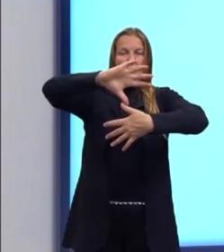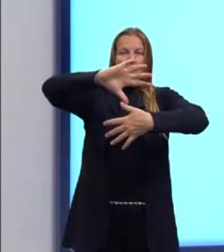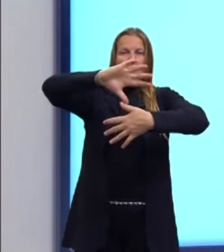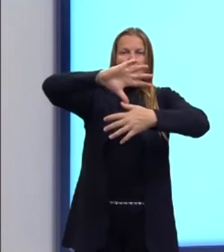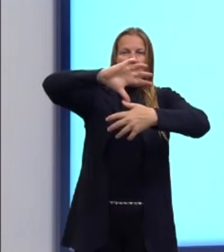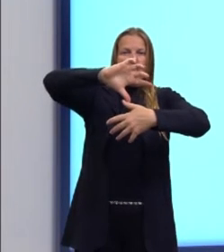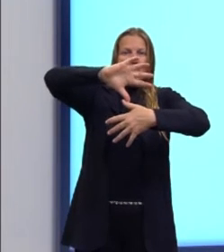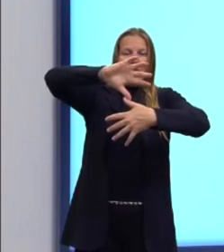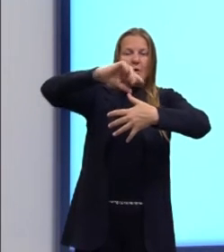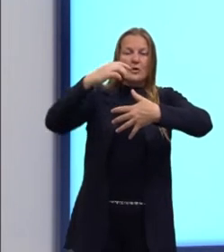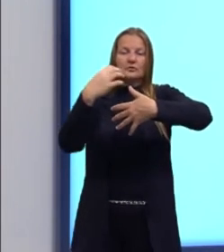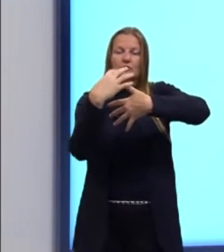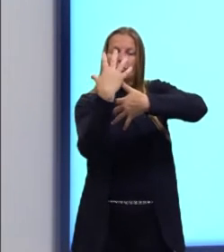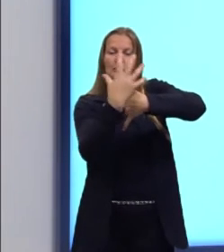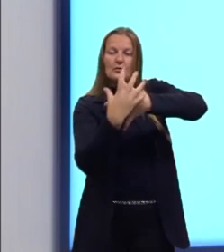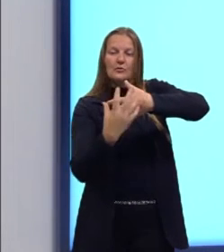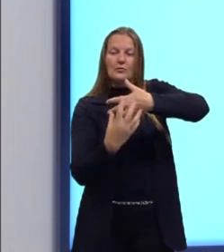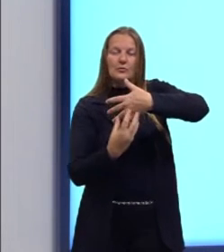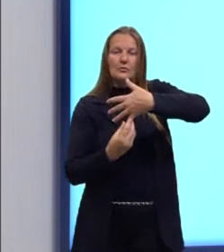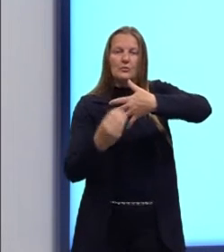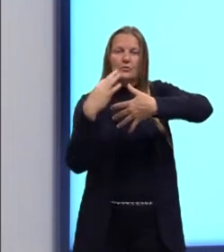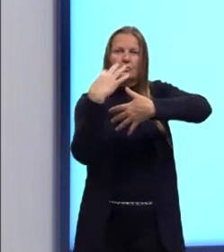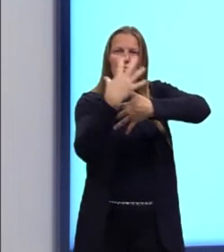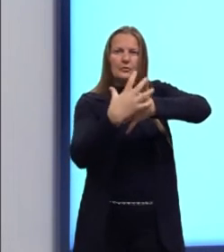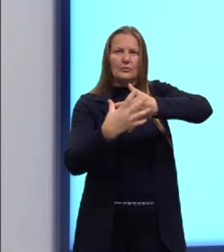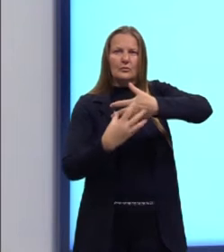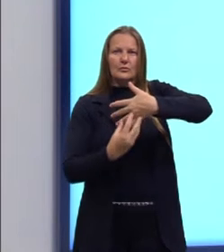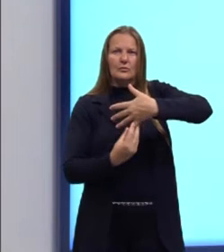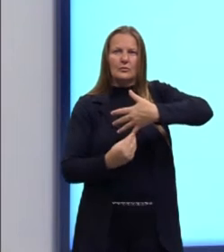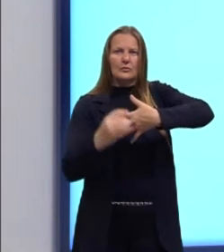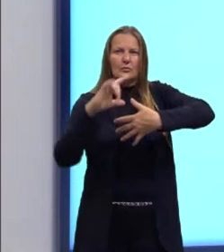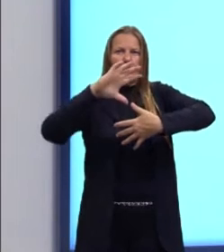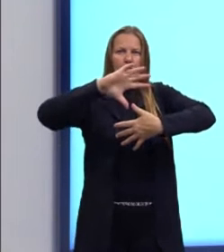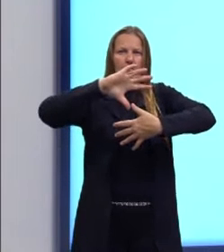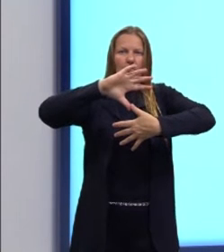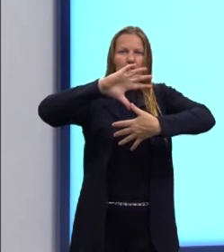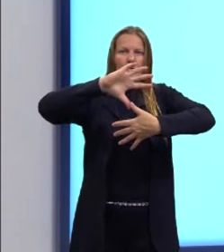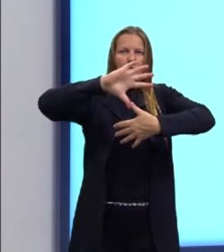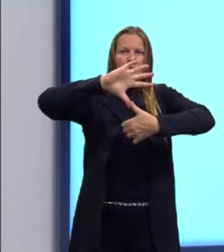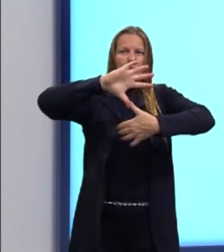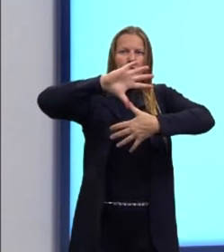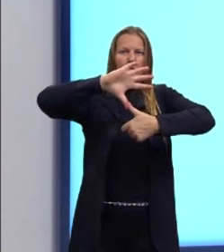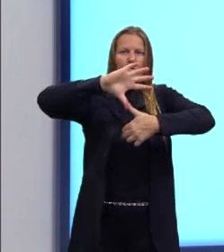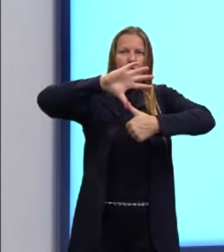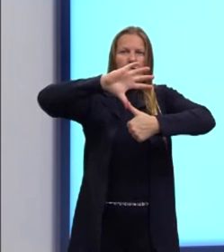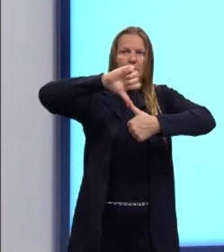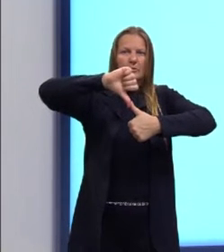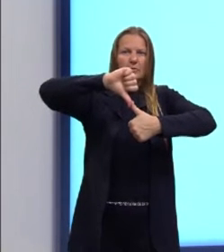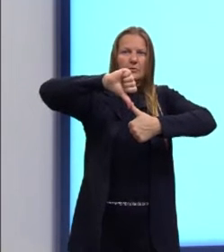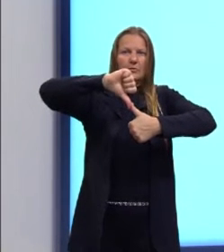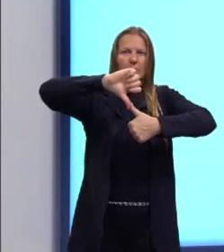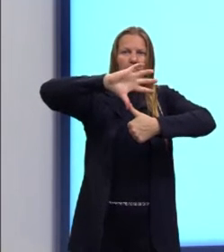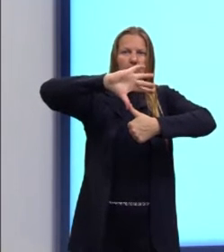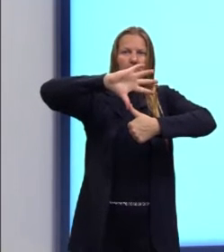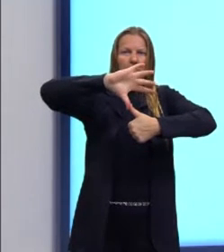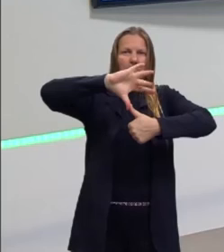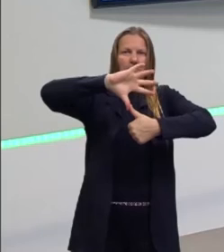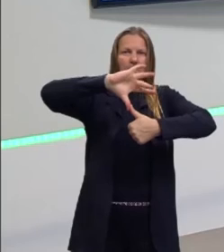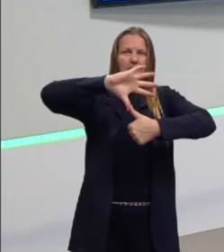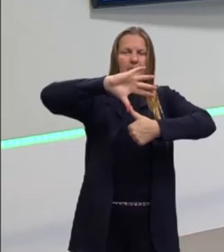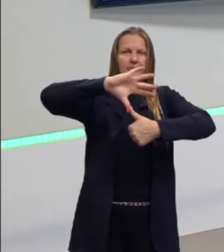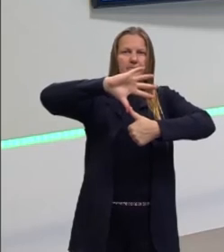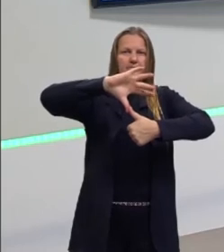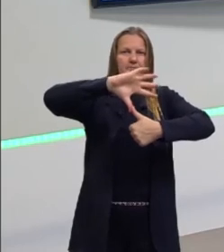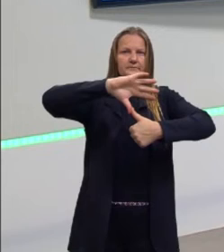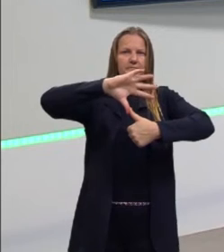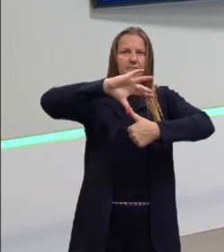ou seja, América do Sul. Você sabe que a América é dividida em três partes, América do Sul, Central, e América do Norte. Então,